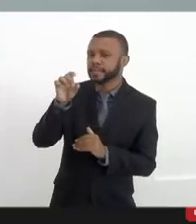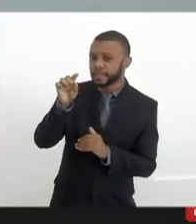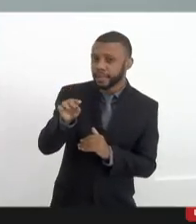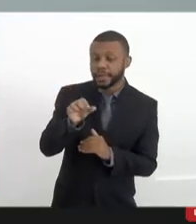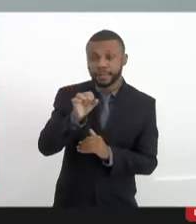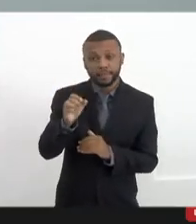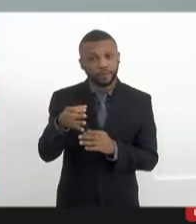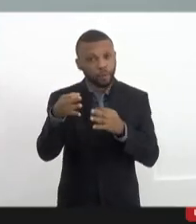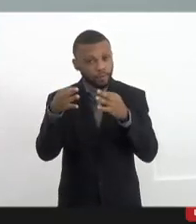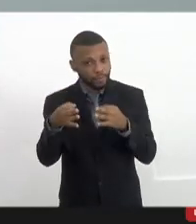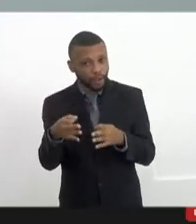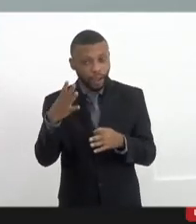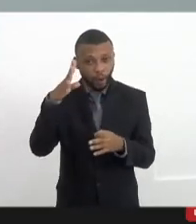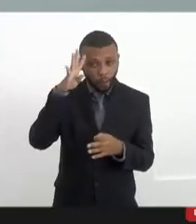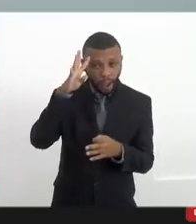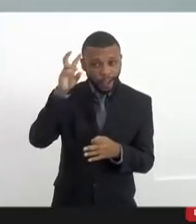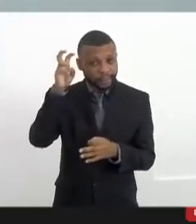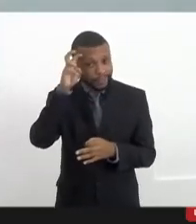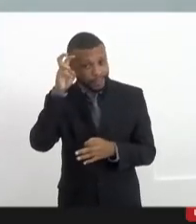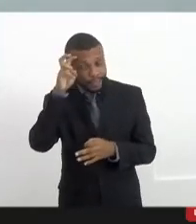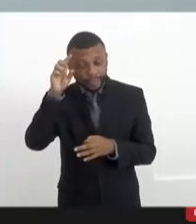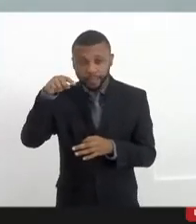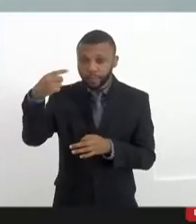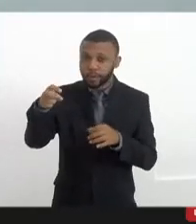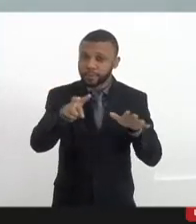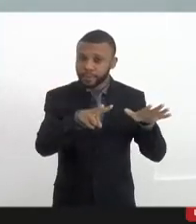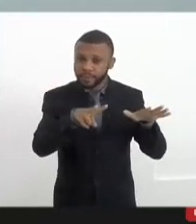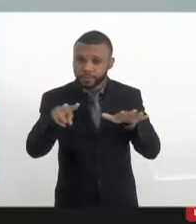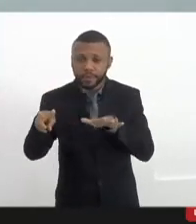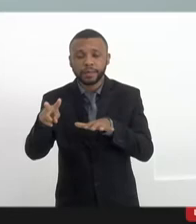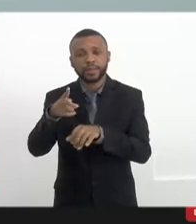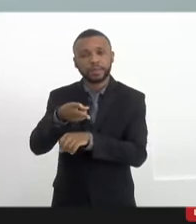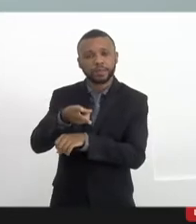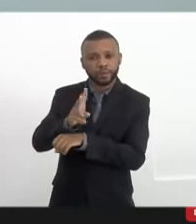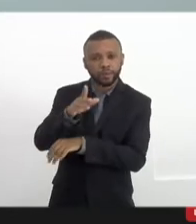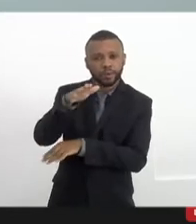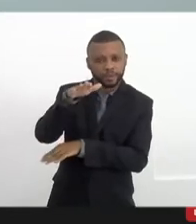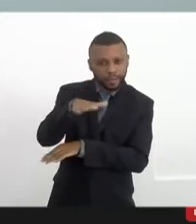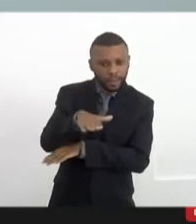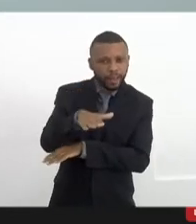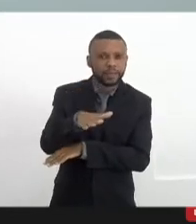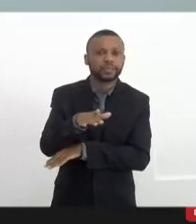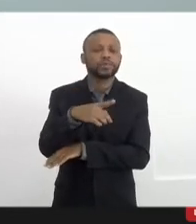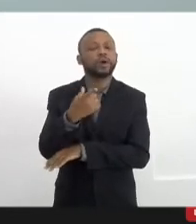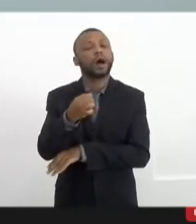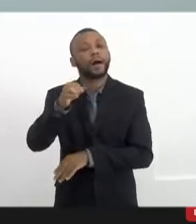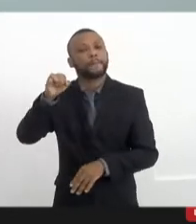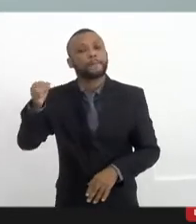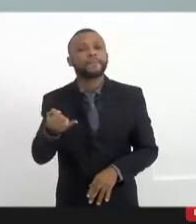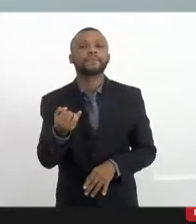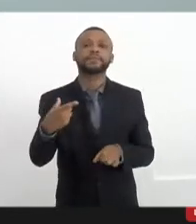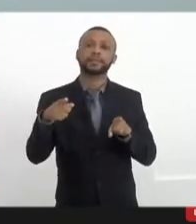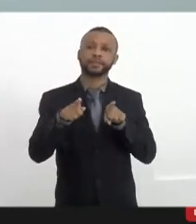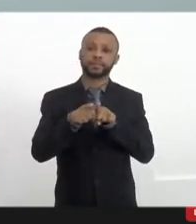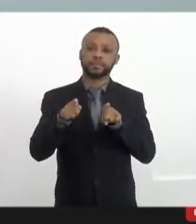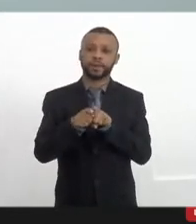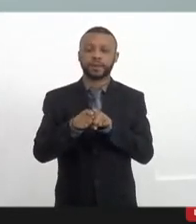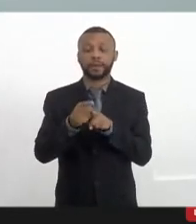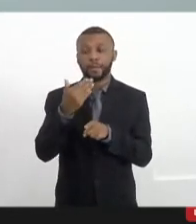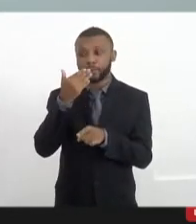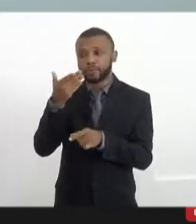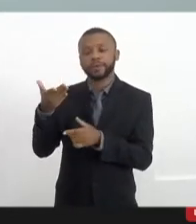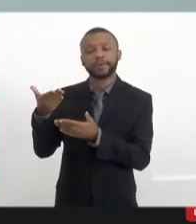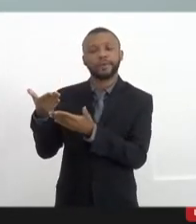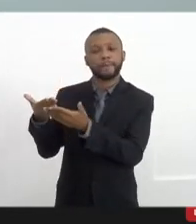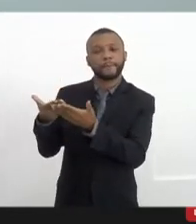for confirmada na quarta ou na quinta da semana que vem, às 14 horas, como eu disse, a gente pode aproveitar, inclusive, para solicitar a ele que paute o projeto